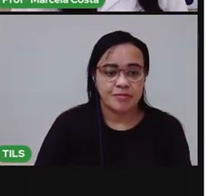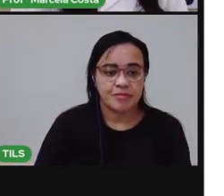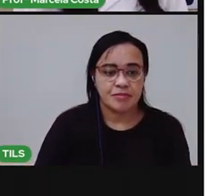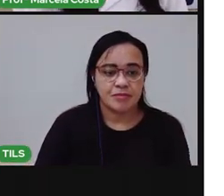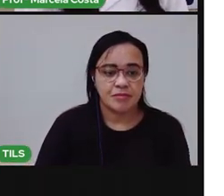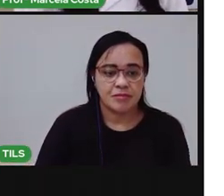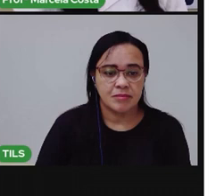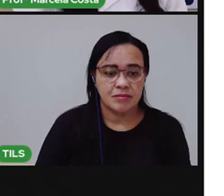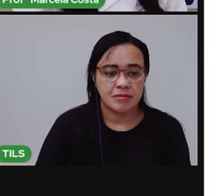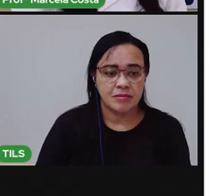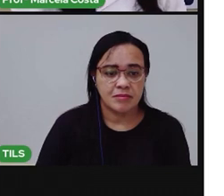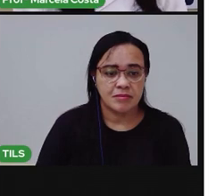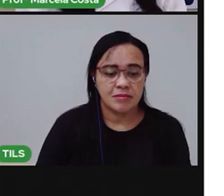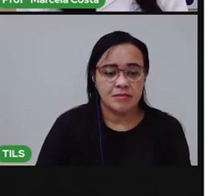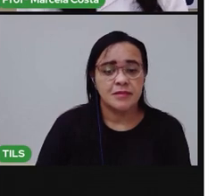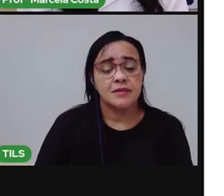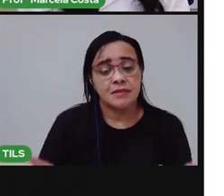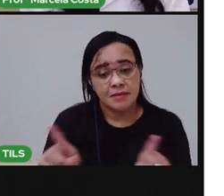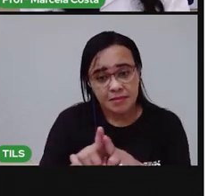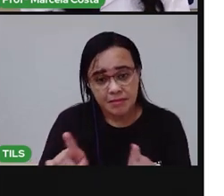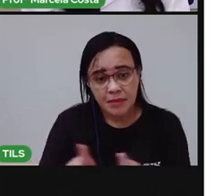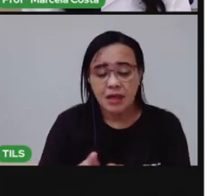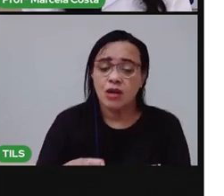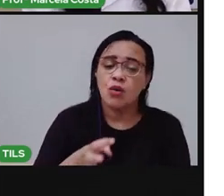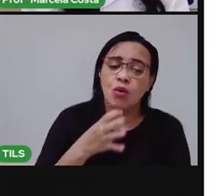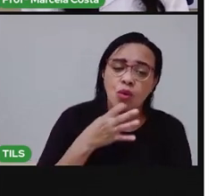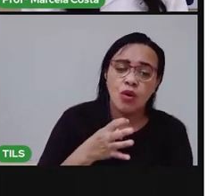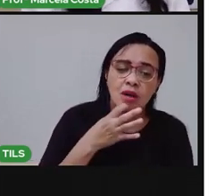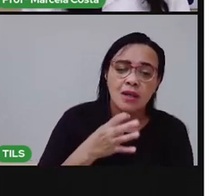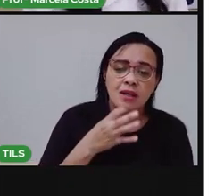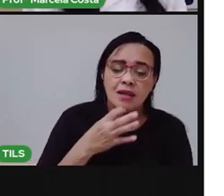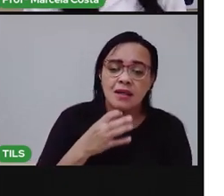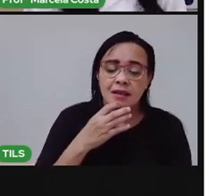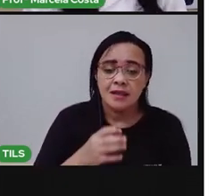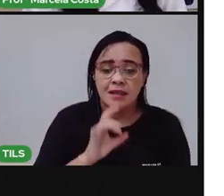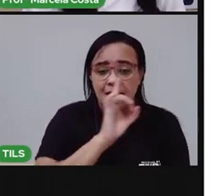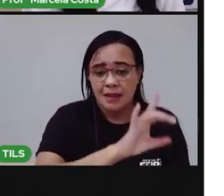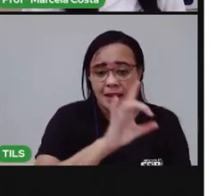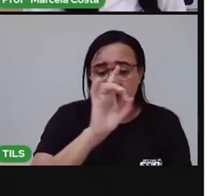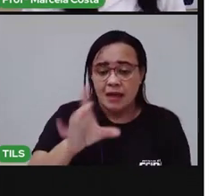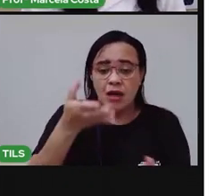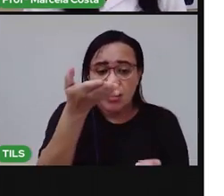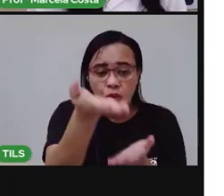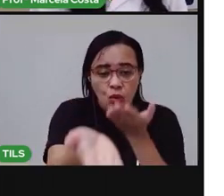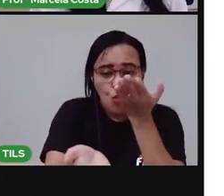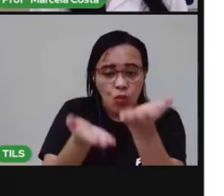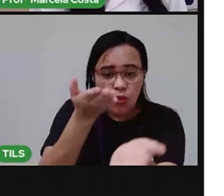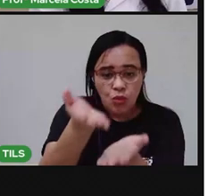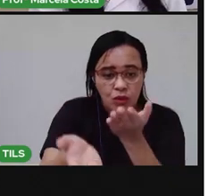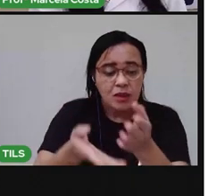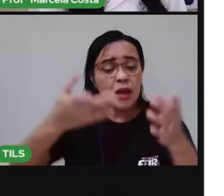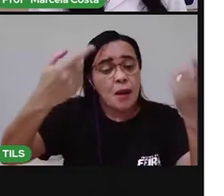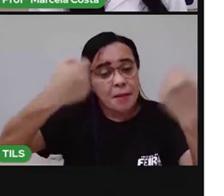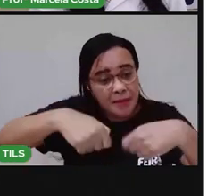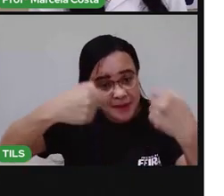E vão conhecer também os cuidados essenciais para manter a saúde dos pés.